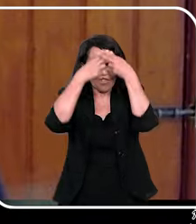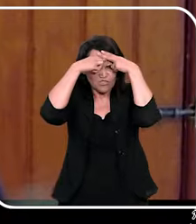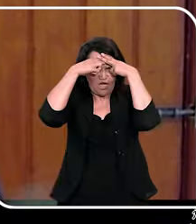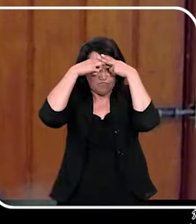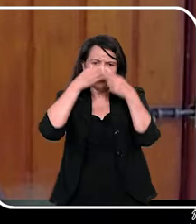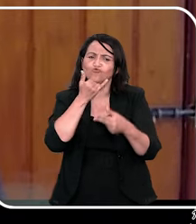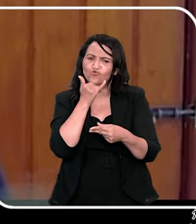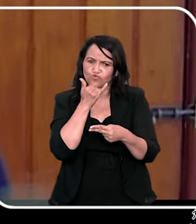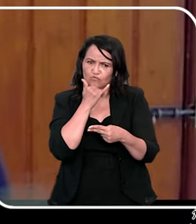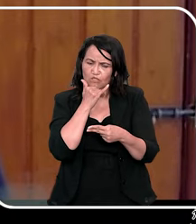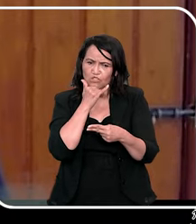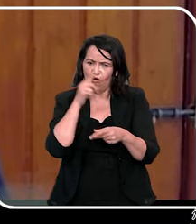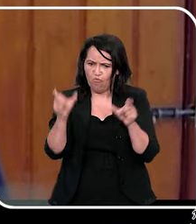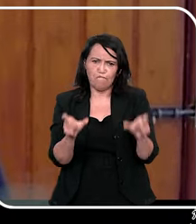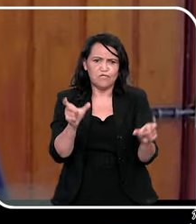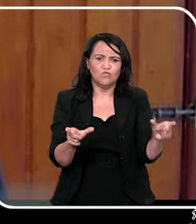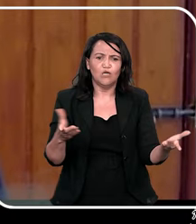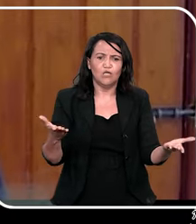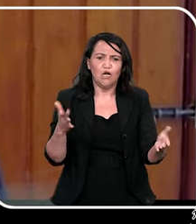traumador ou de alguém,